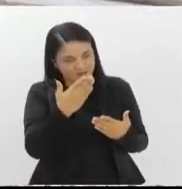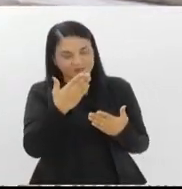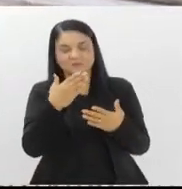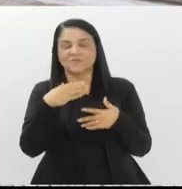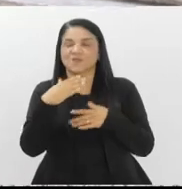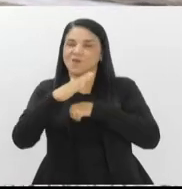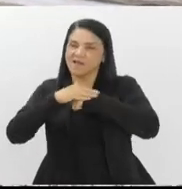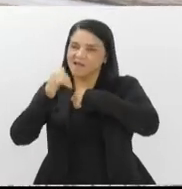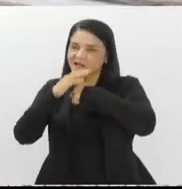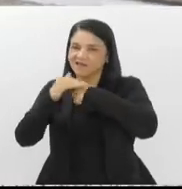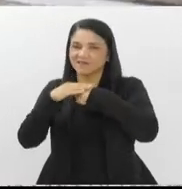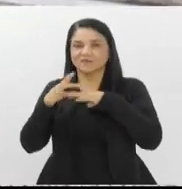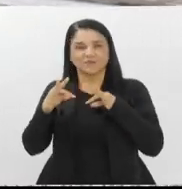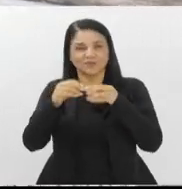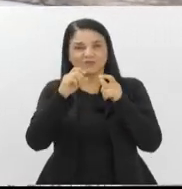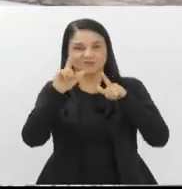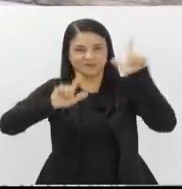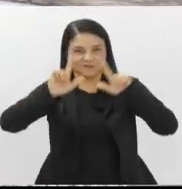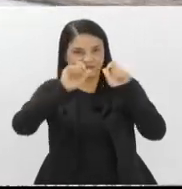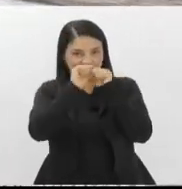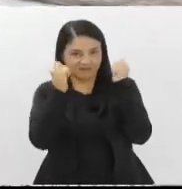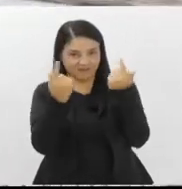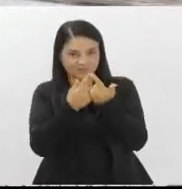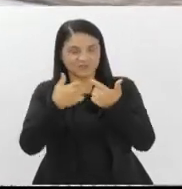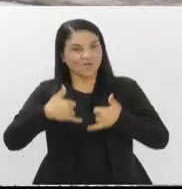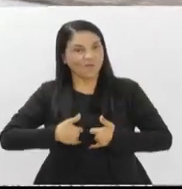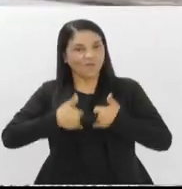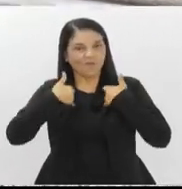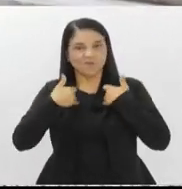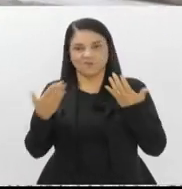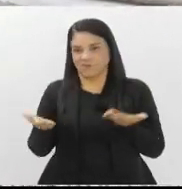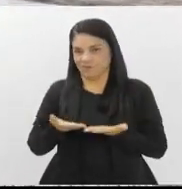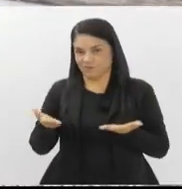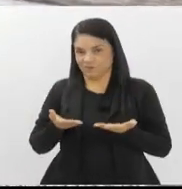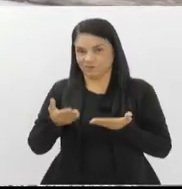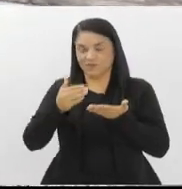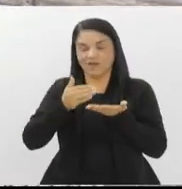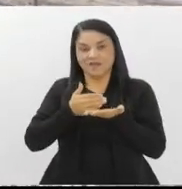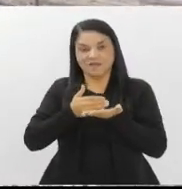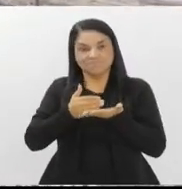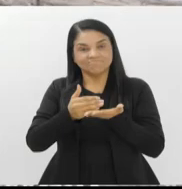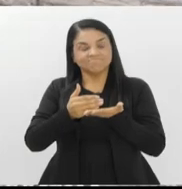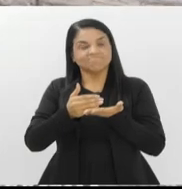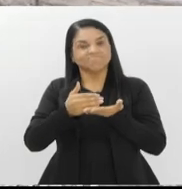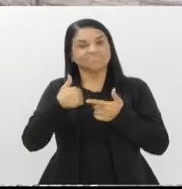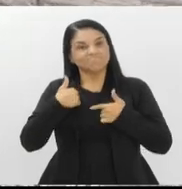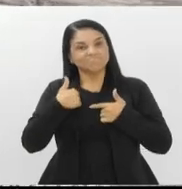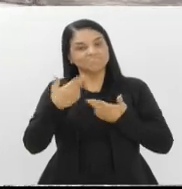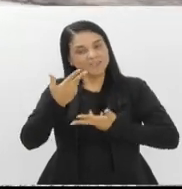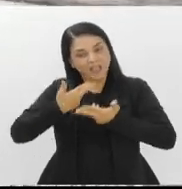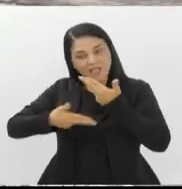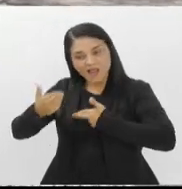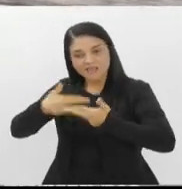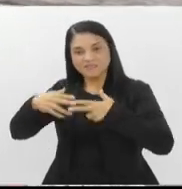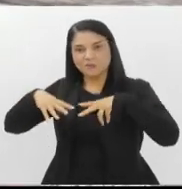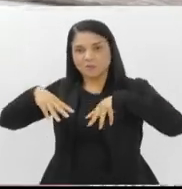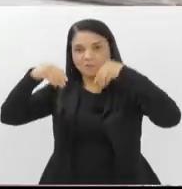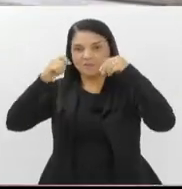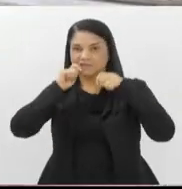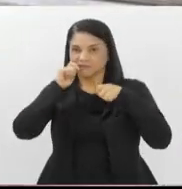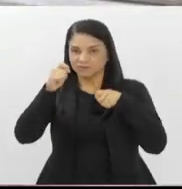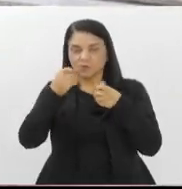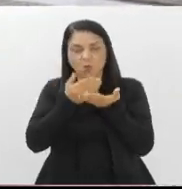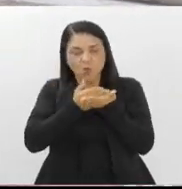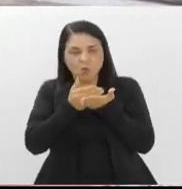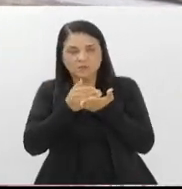Alerja e todos que estão acompanhando. É uma honra estar aqui nesse dia. A iniciativa, eu diria que ela surge com a minha própria relação com o Palácio Tiradentes. Eu comecei aqui